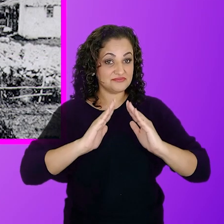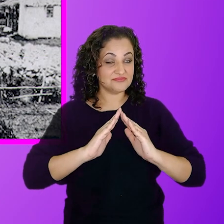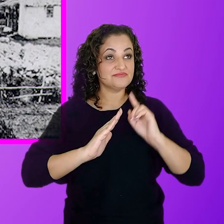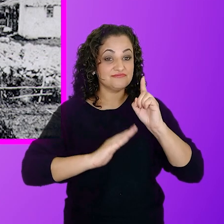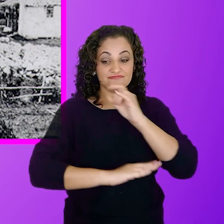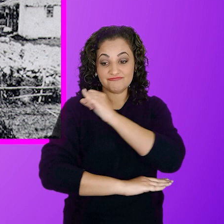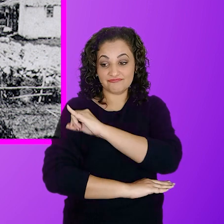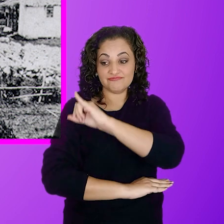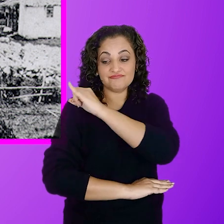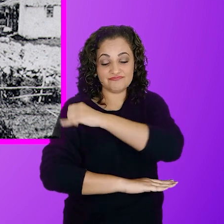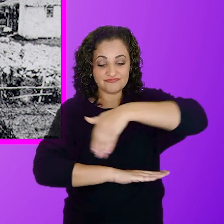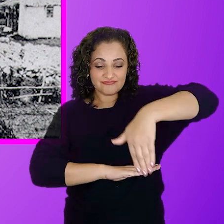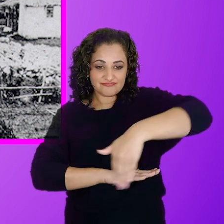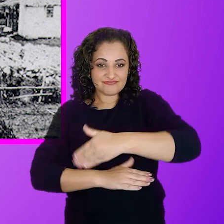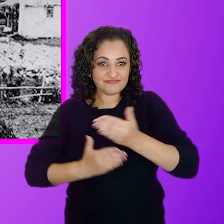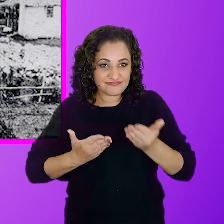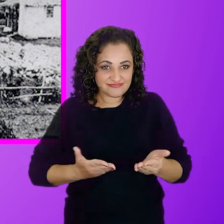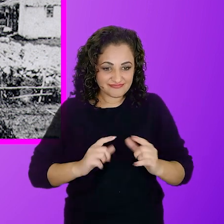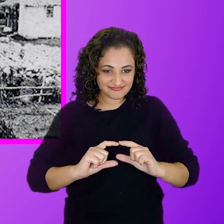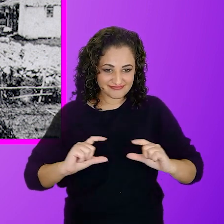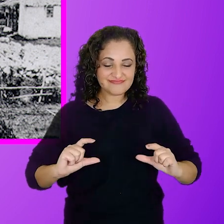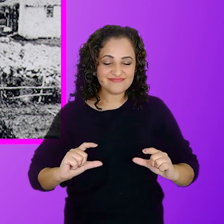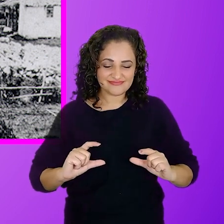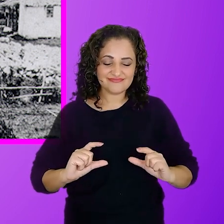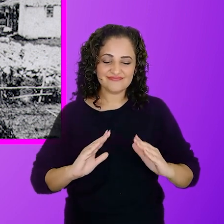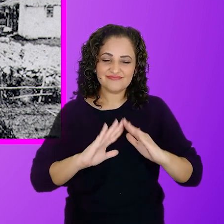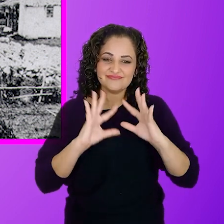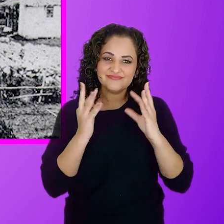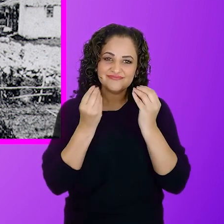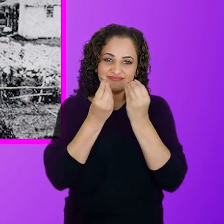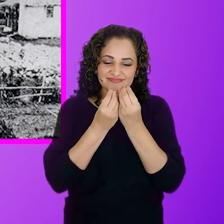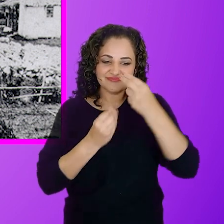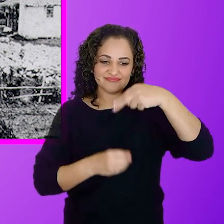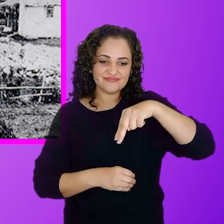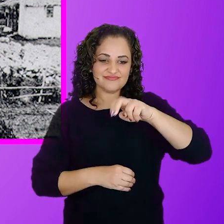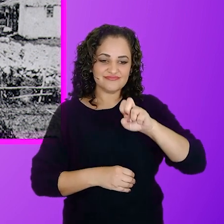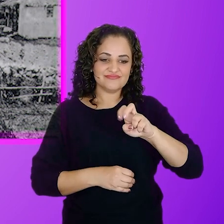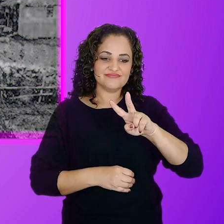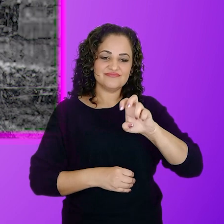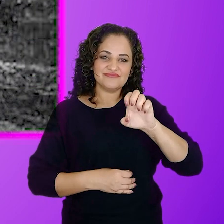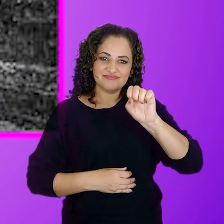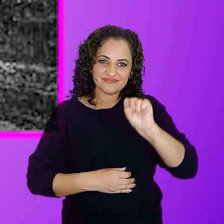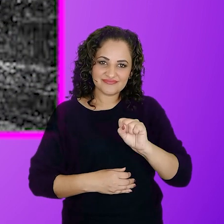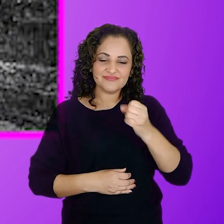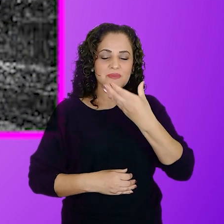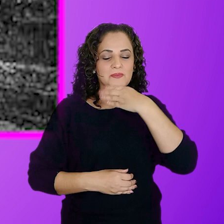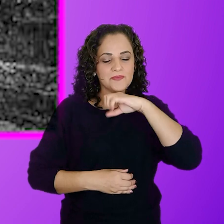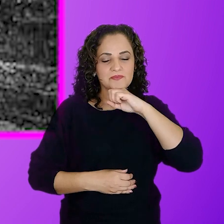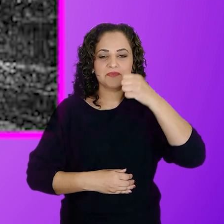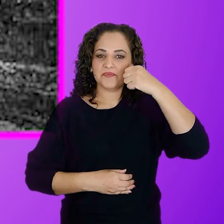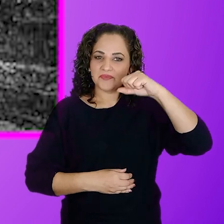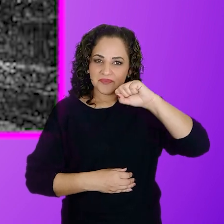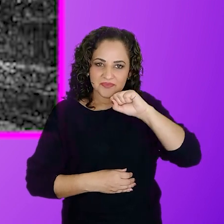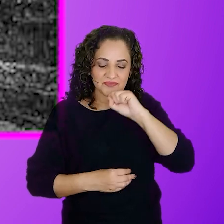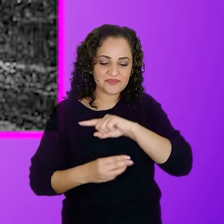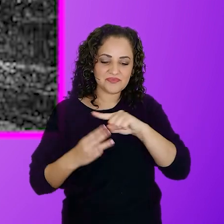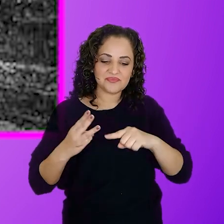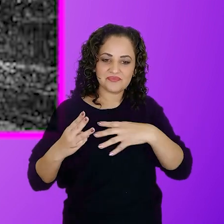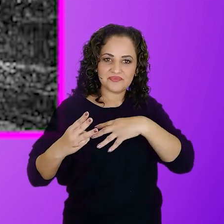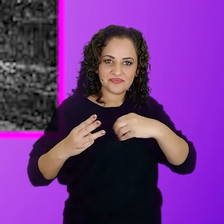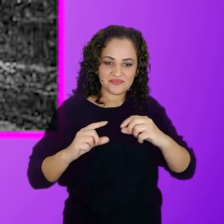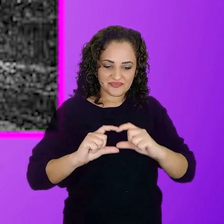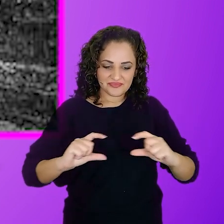Em um sobrado, na Rua do Príncipe, no Rio de Janeiro, morava a família Neves Gonzaga. O major José Basileu,